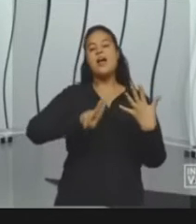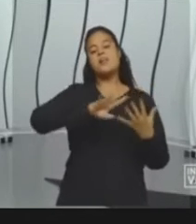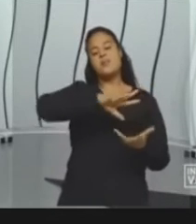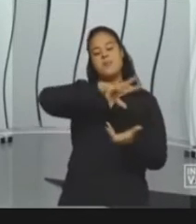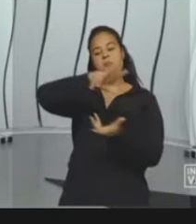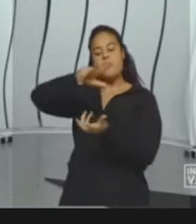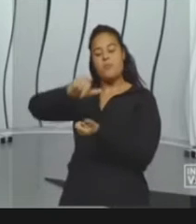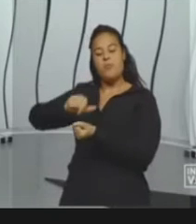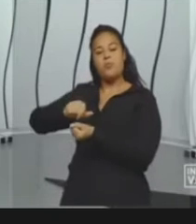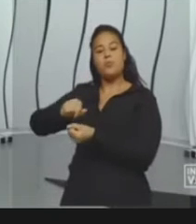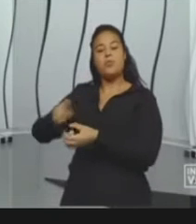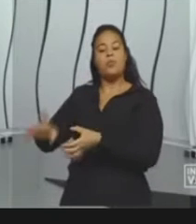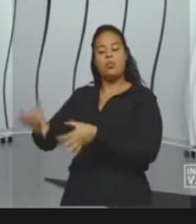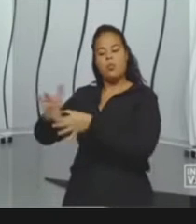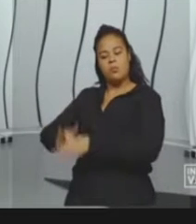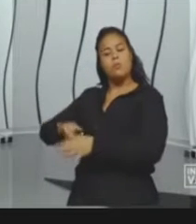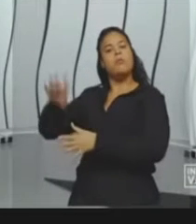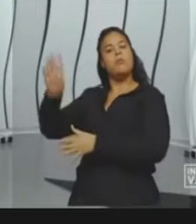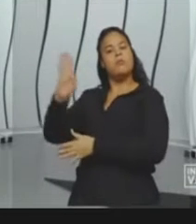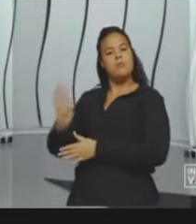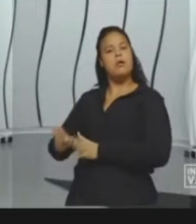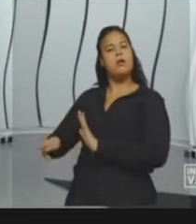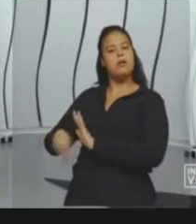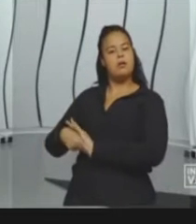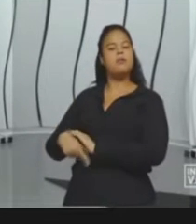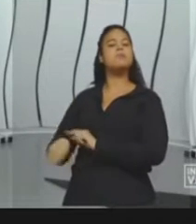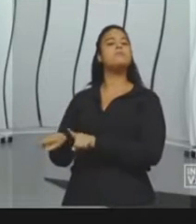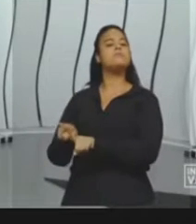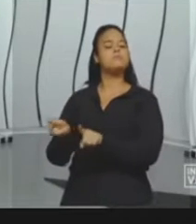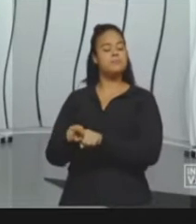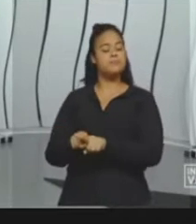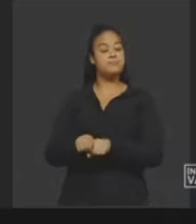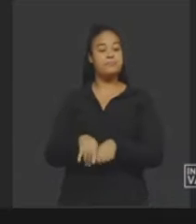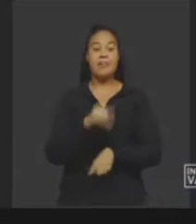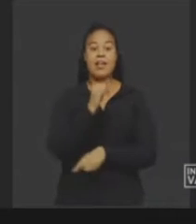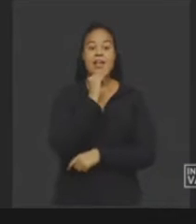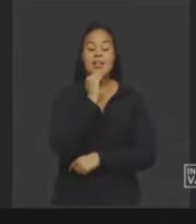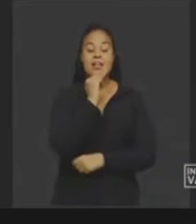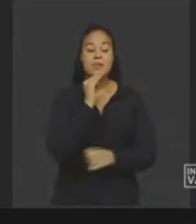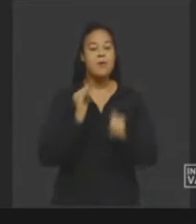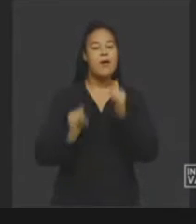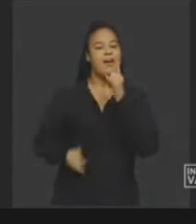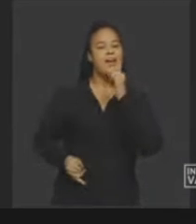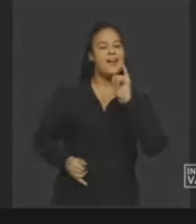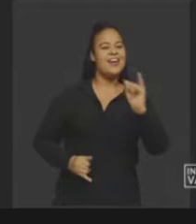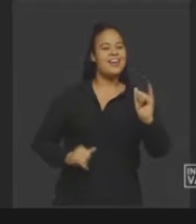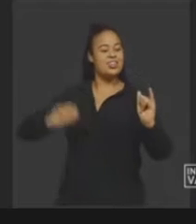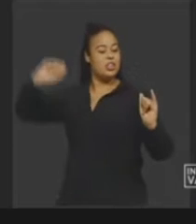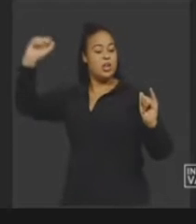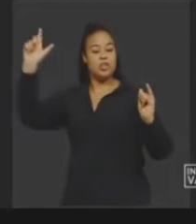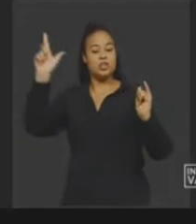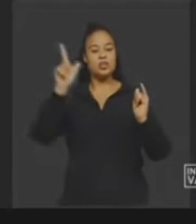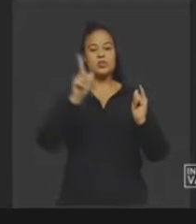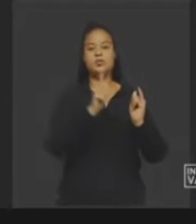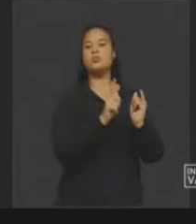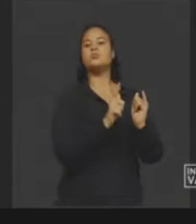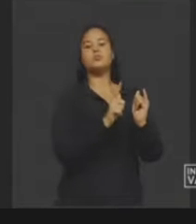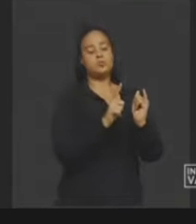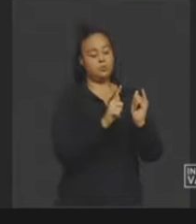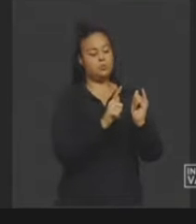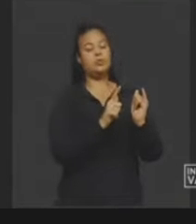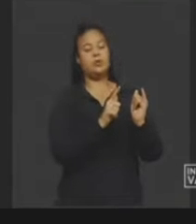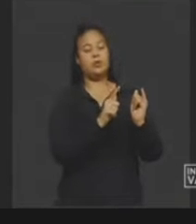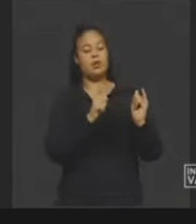no Brasil. Energia solar. Bom, a energia solar é uma fonte proveniente da